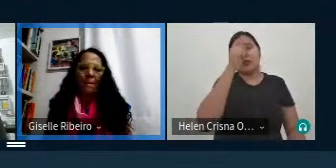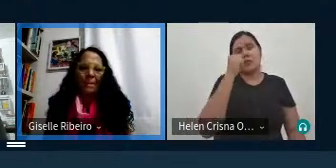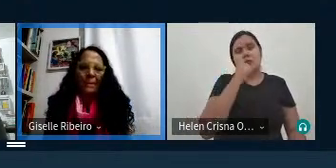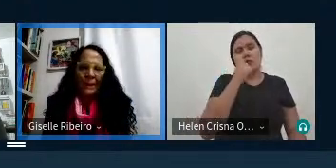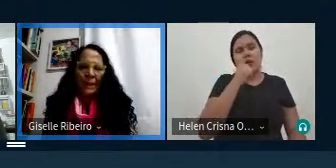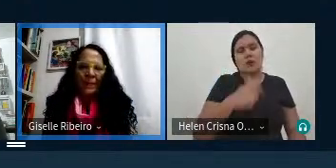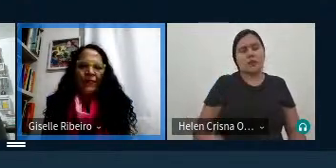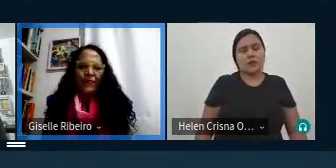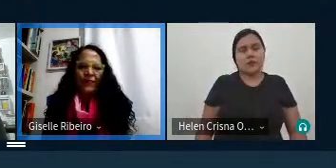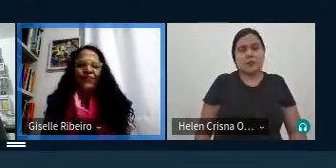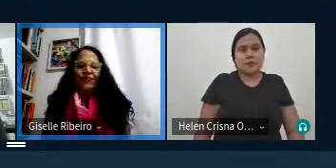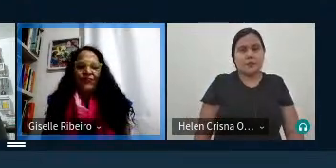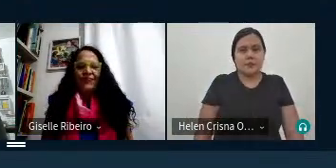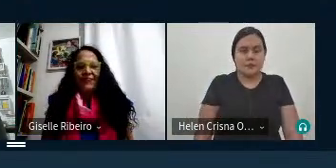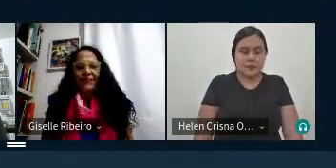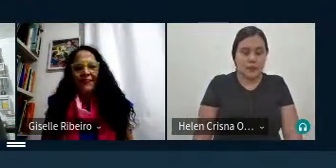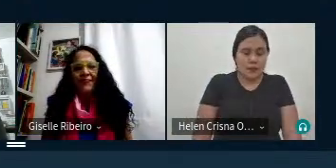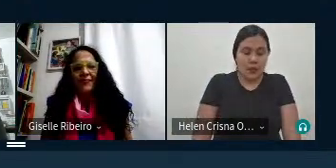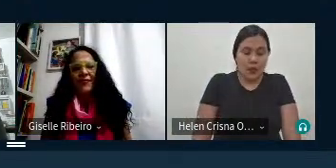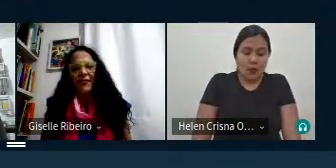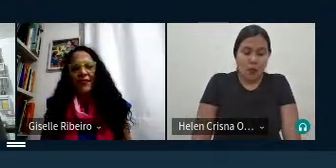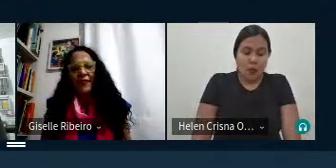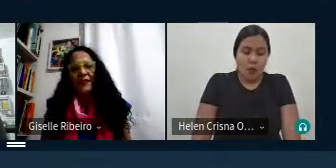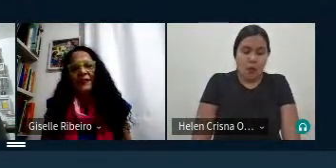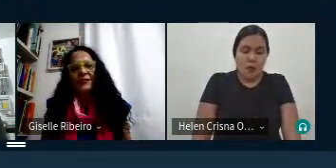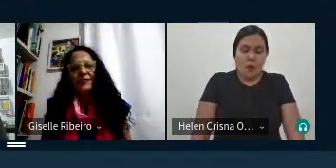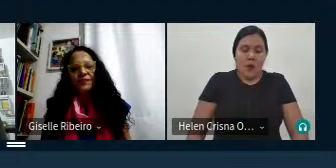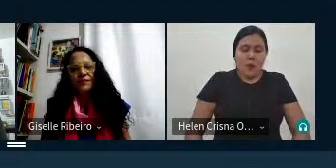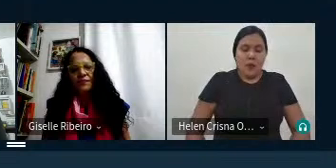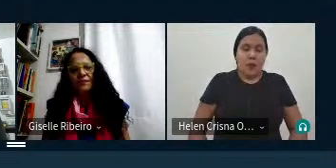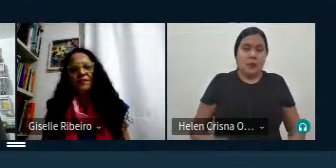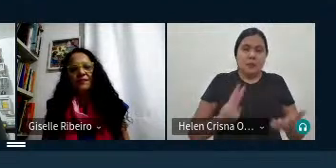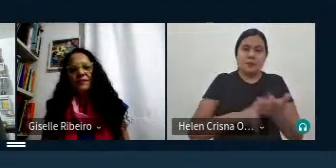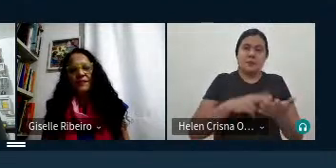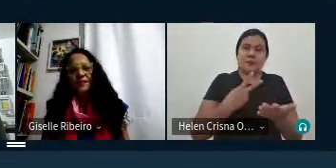exatamente e são traduções